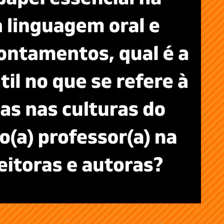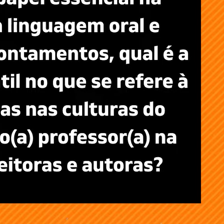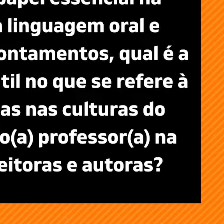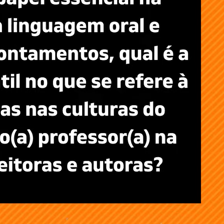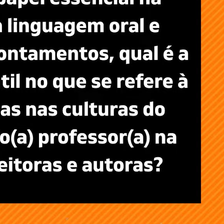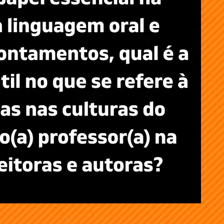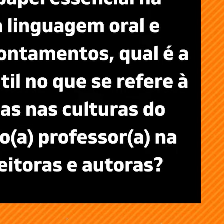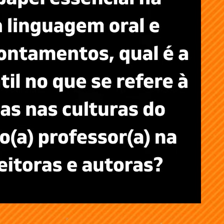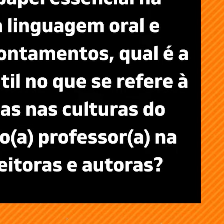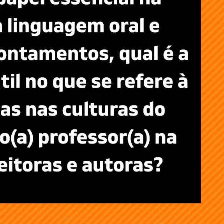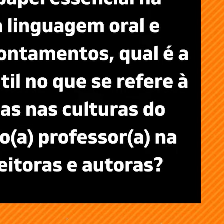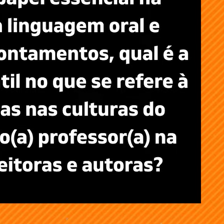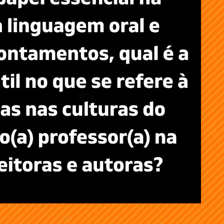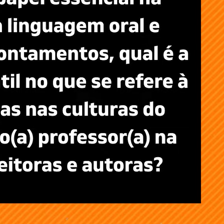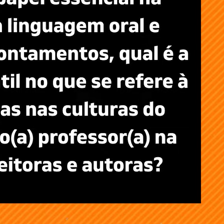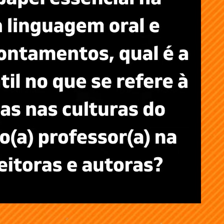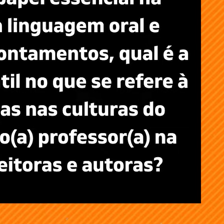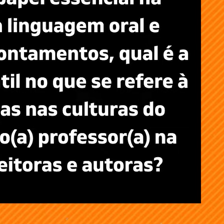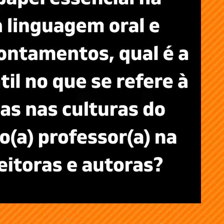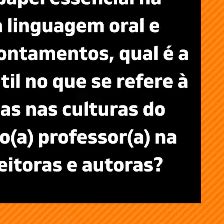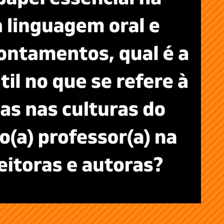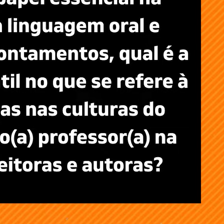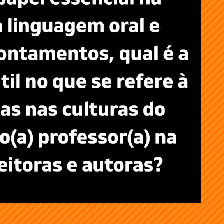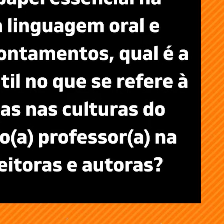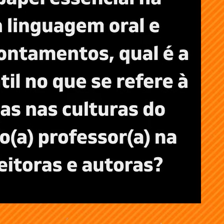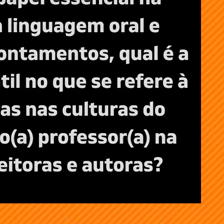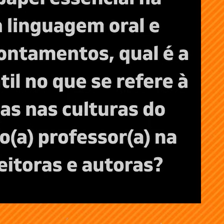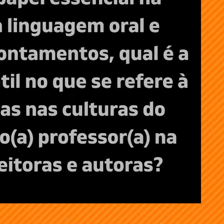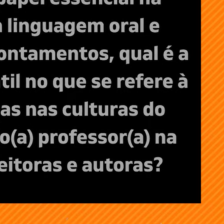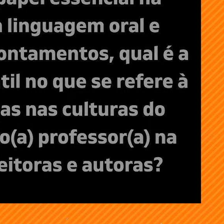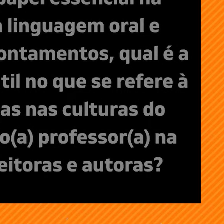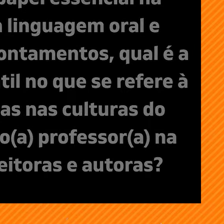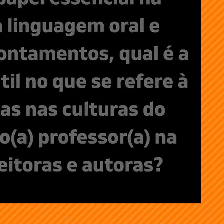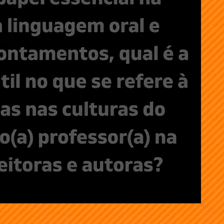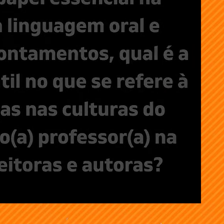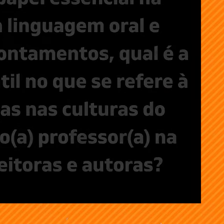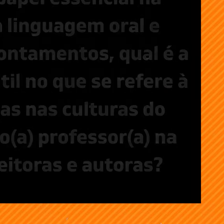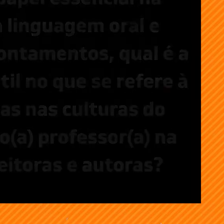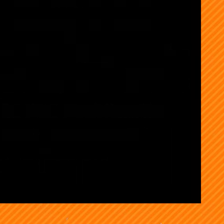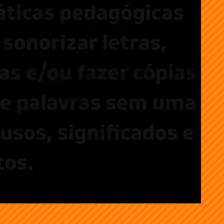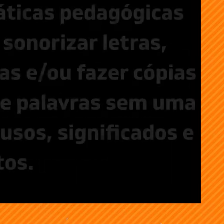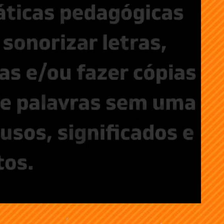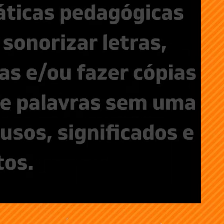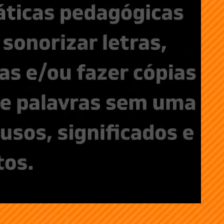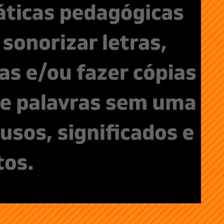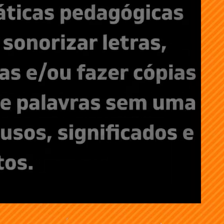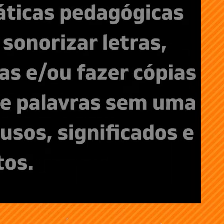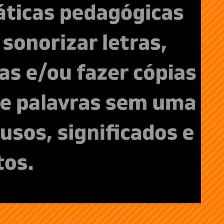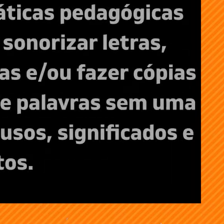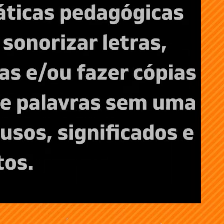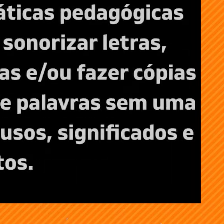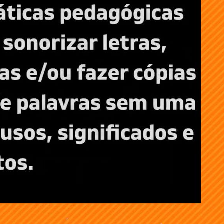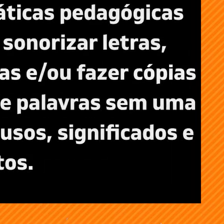Qual é o papel da professora na formação de crianças leitoras e autoras? Durante muito